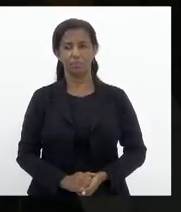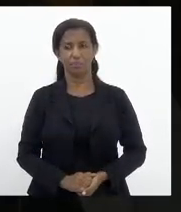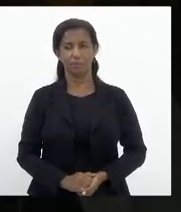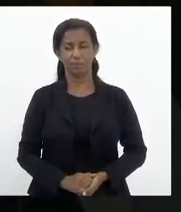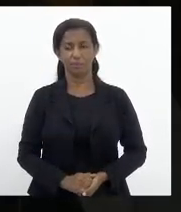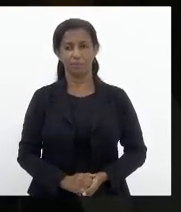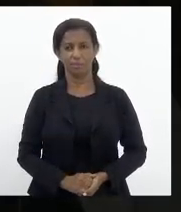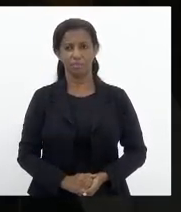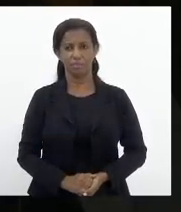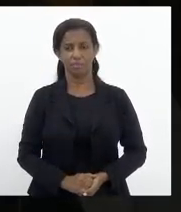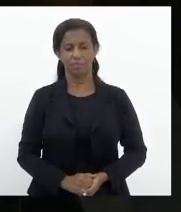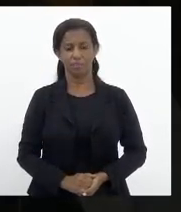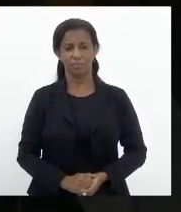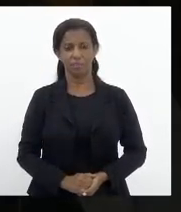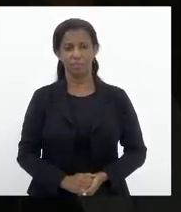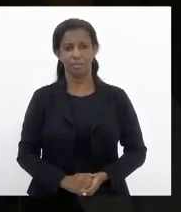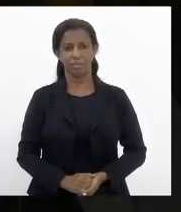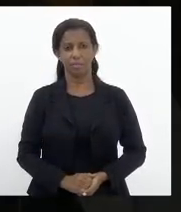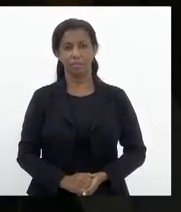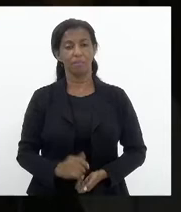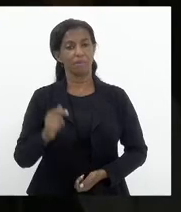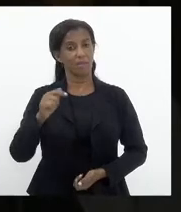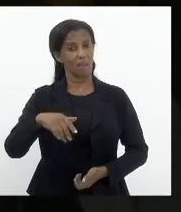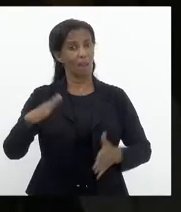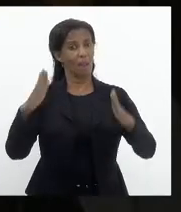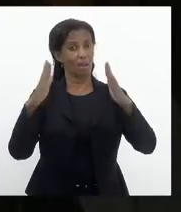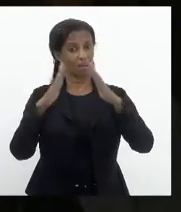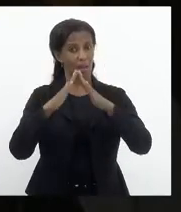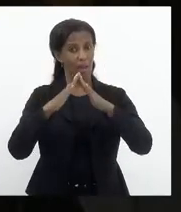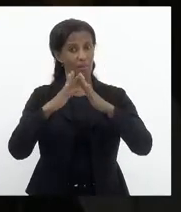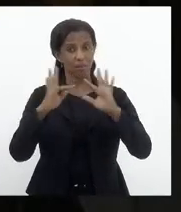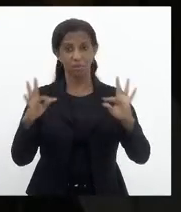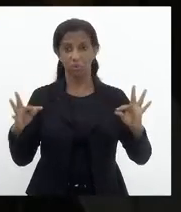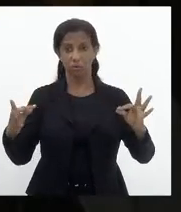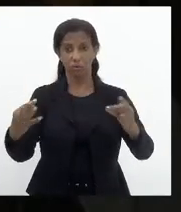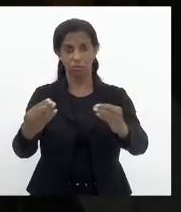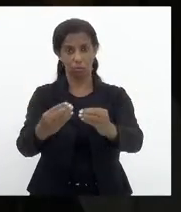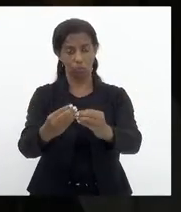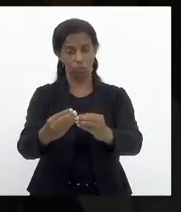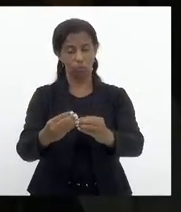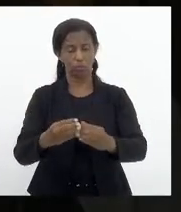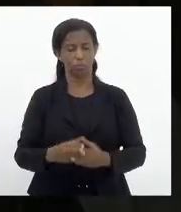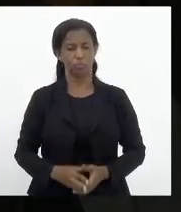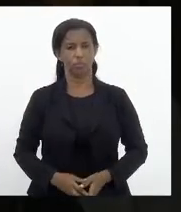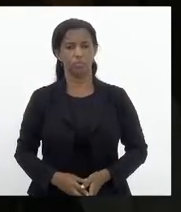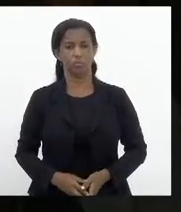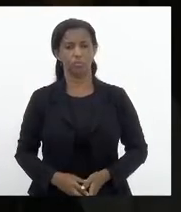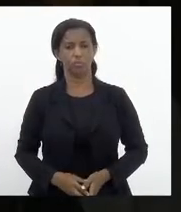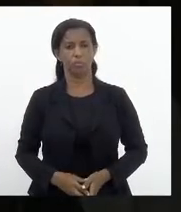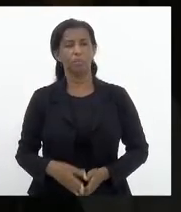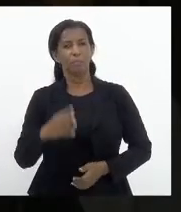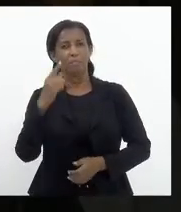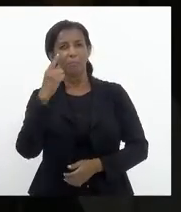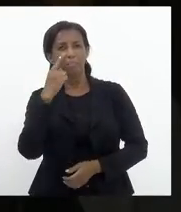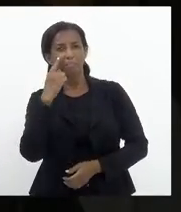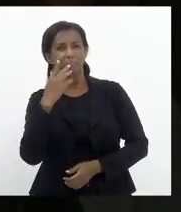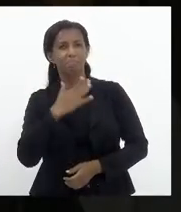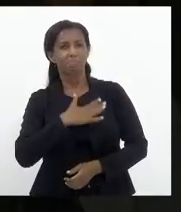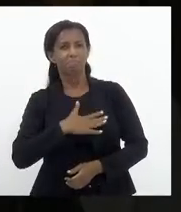que em tese é a Casa do Povo, para prestigiar a votação